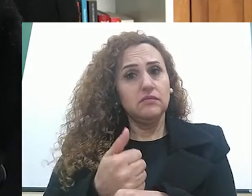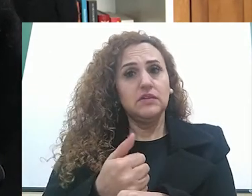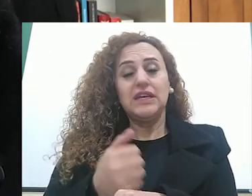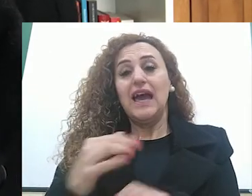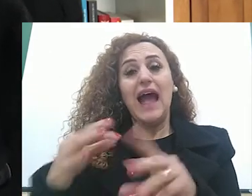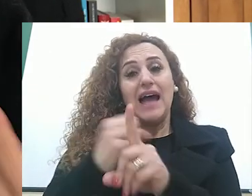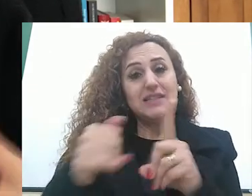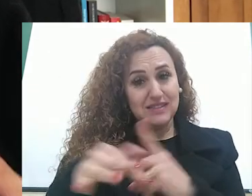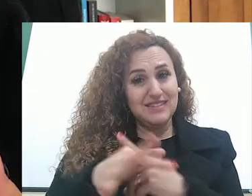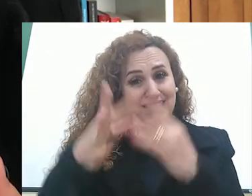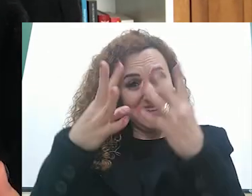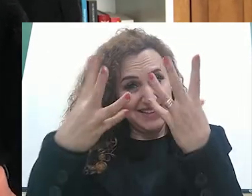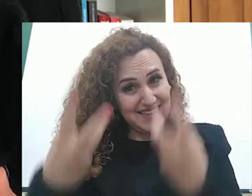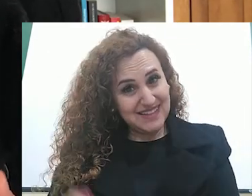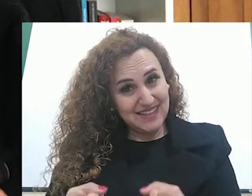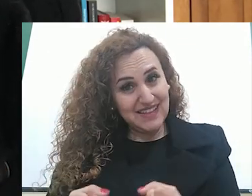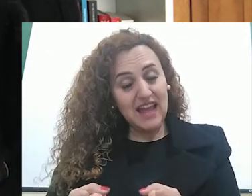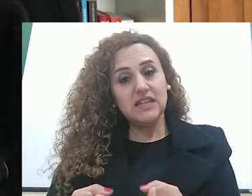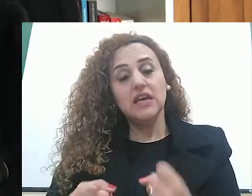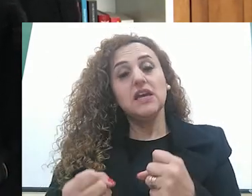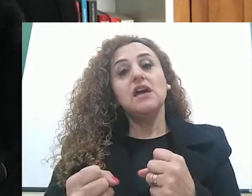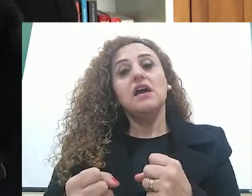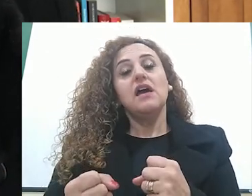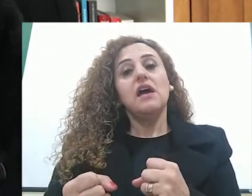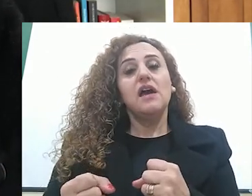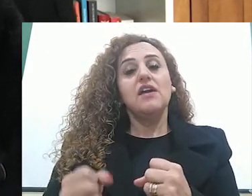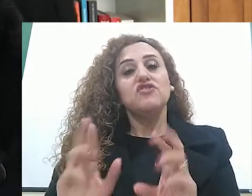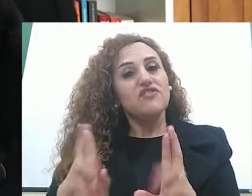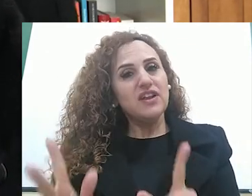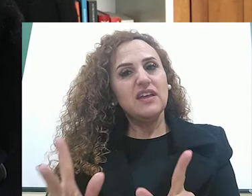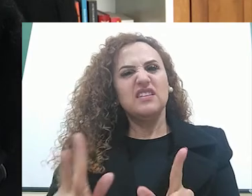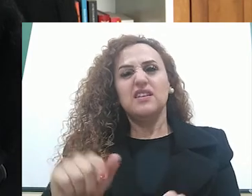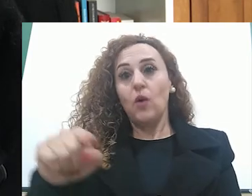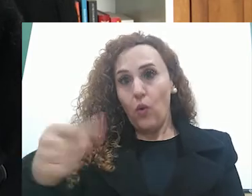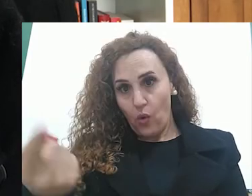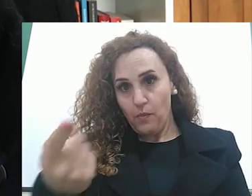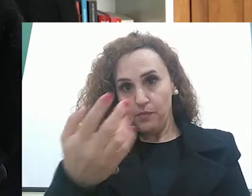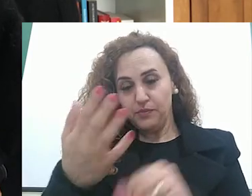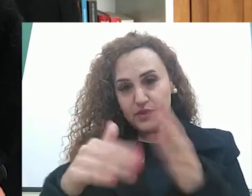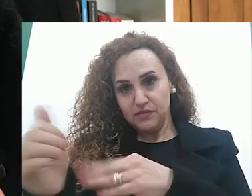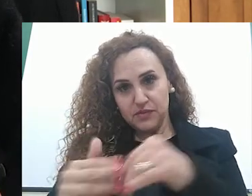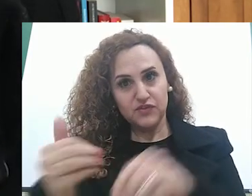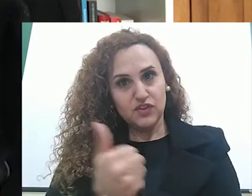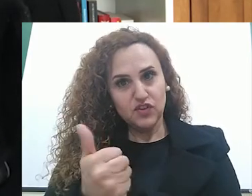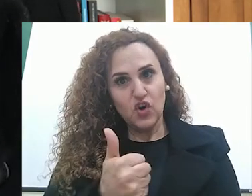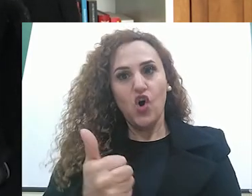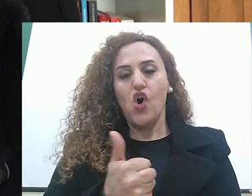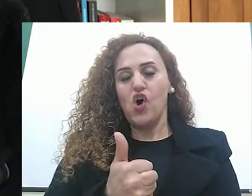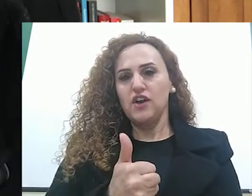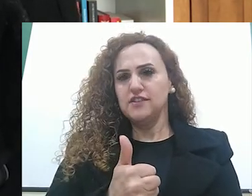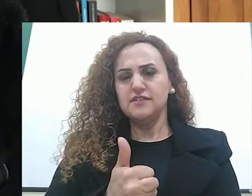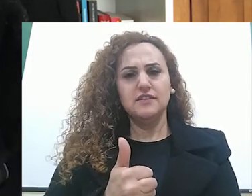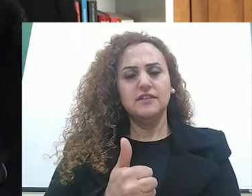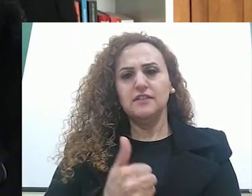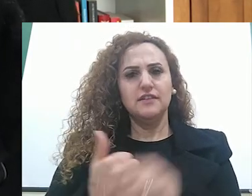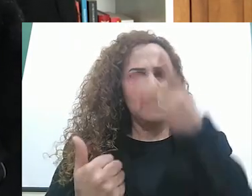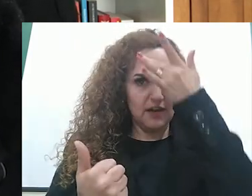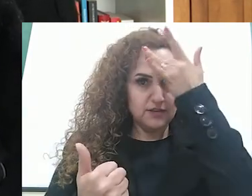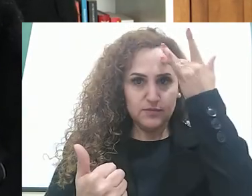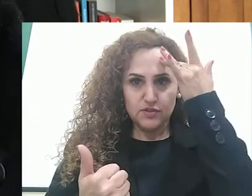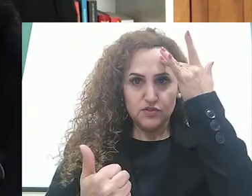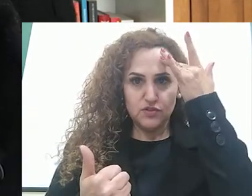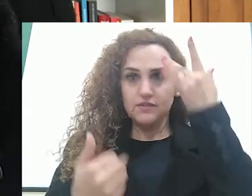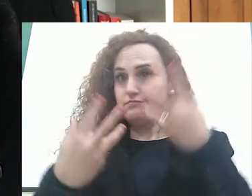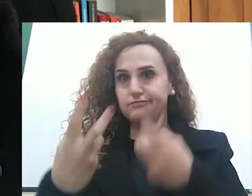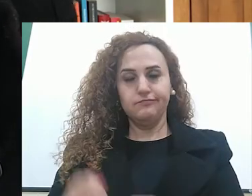professora, né? Ao contrário do que acontecia com outras profissões que eram estigmatizadas, né? E que eram mais ligadas